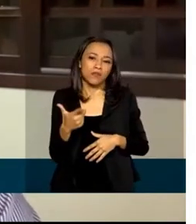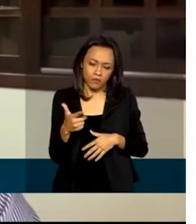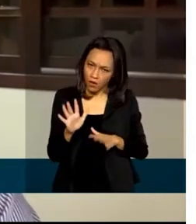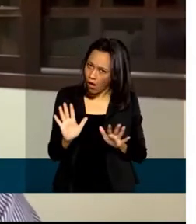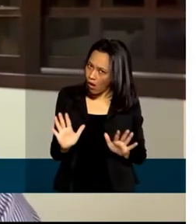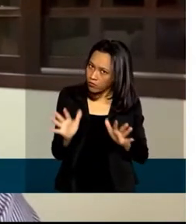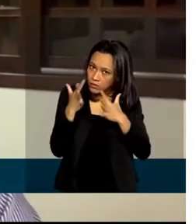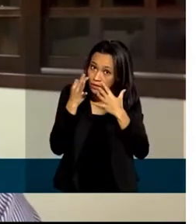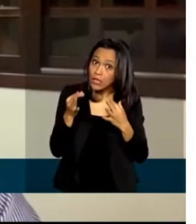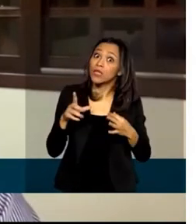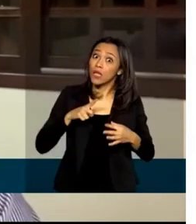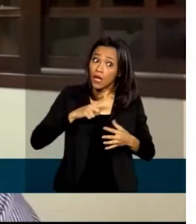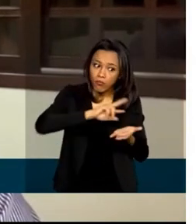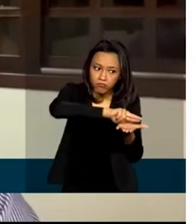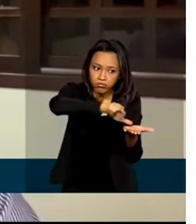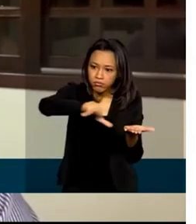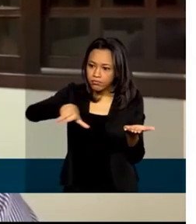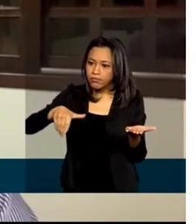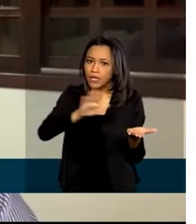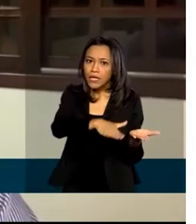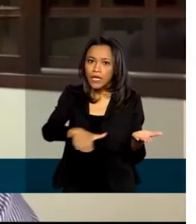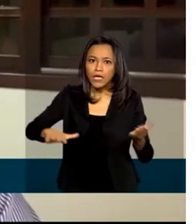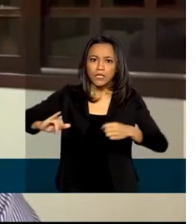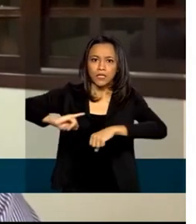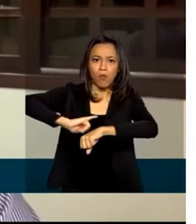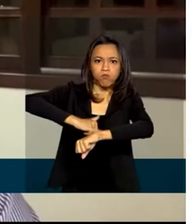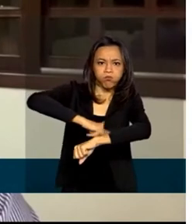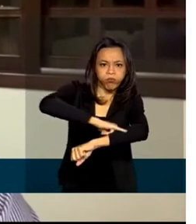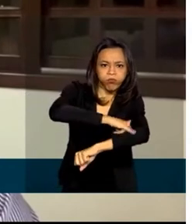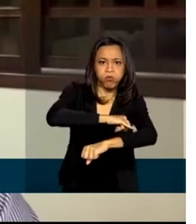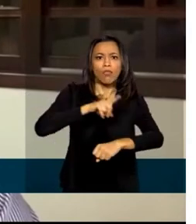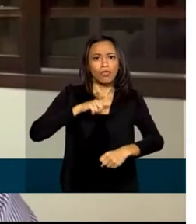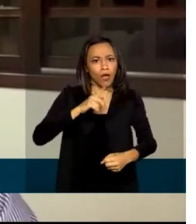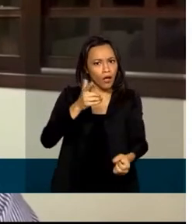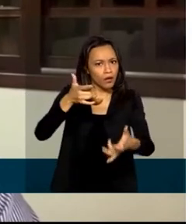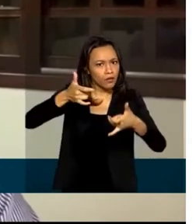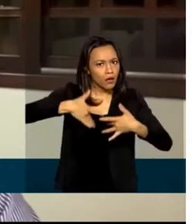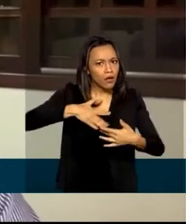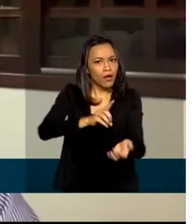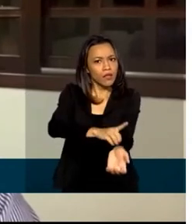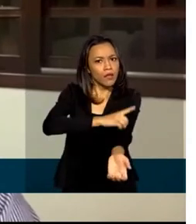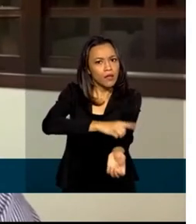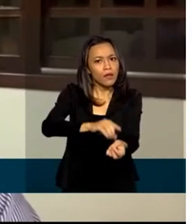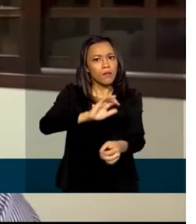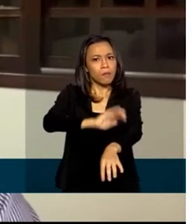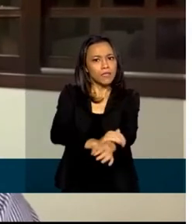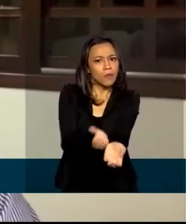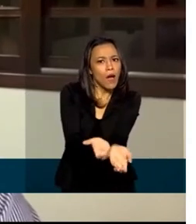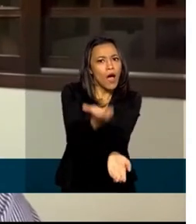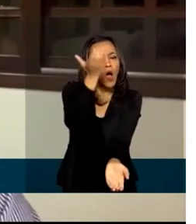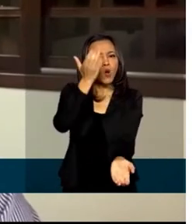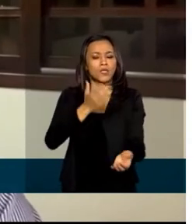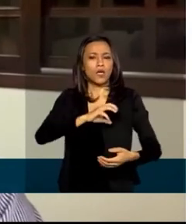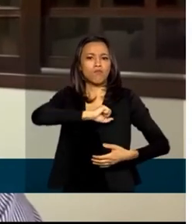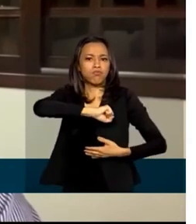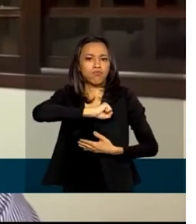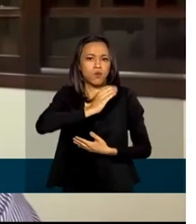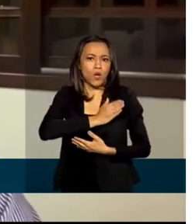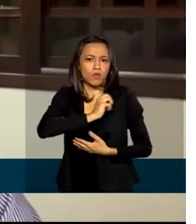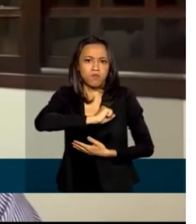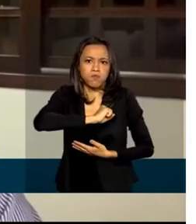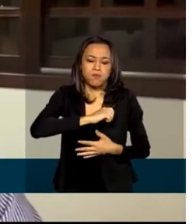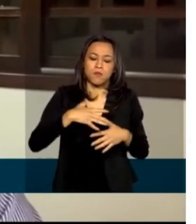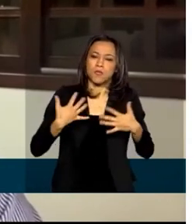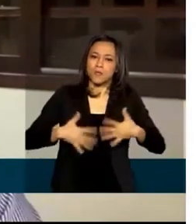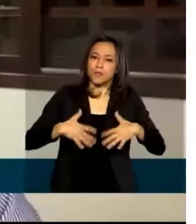Muita criança obesa já tem hipertensão, tem alterações cardíacas, tem diabetes e que,